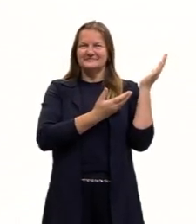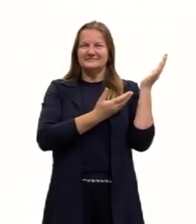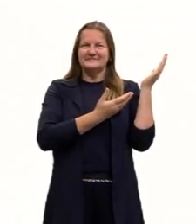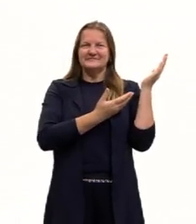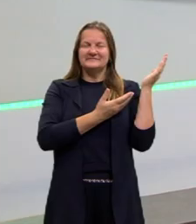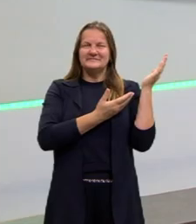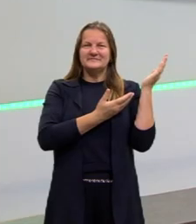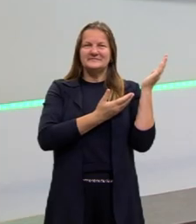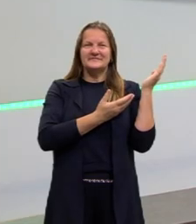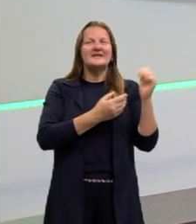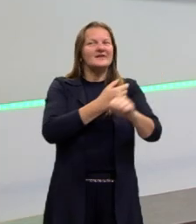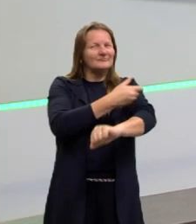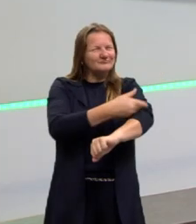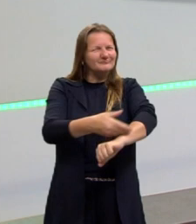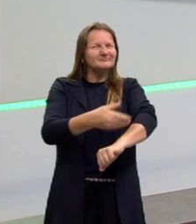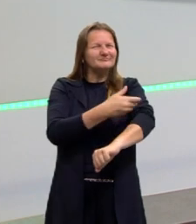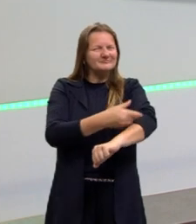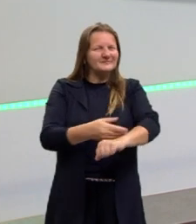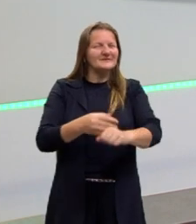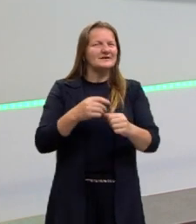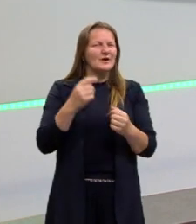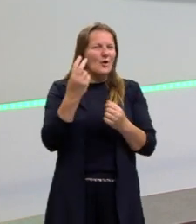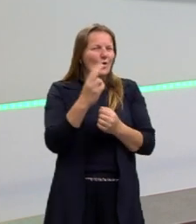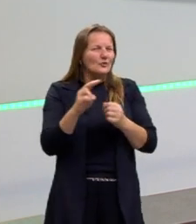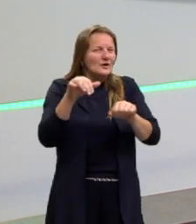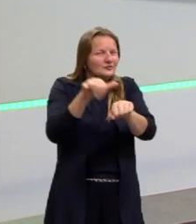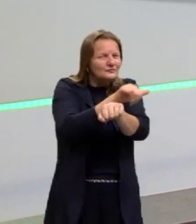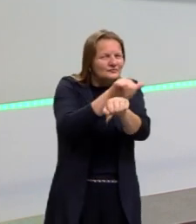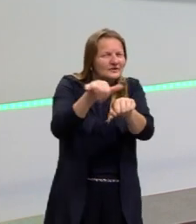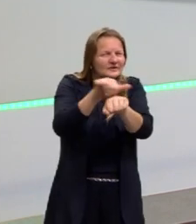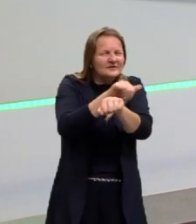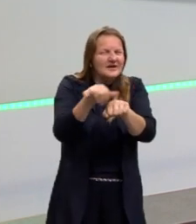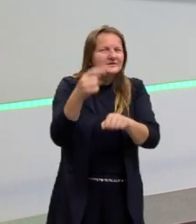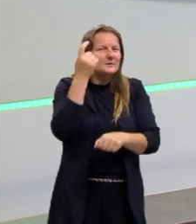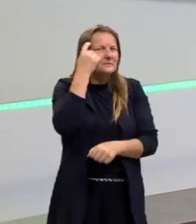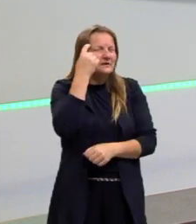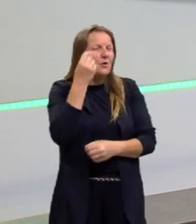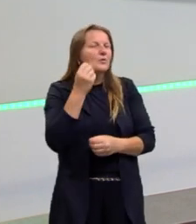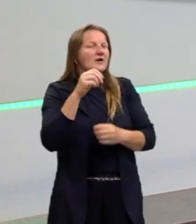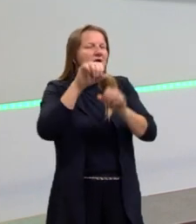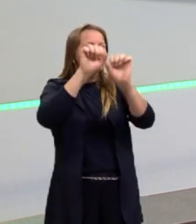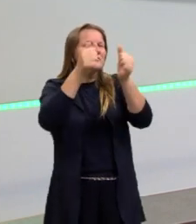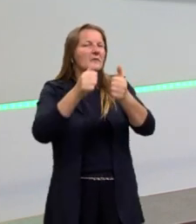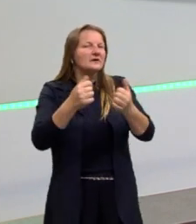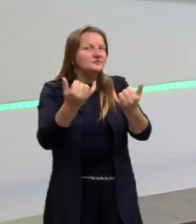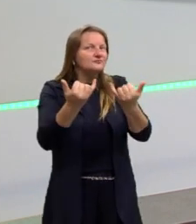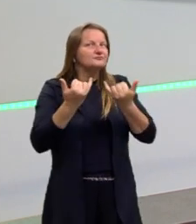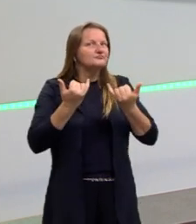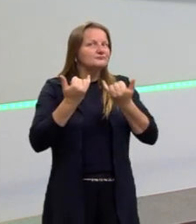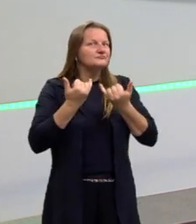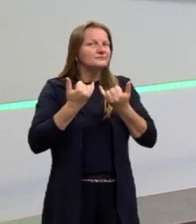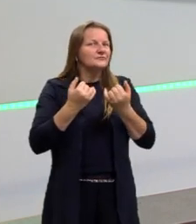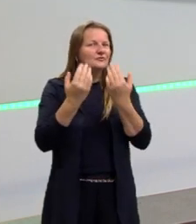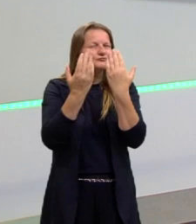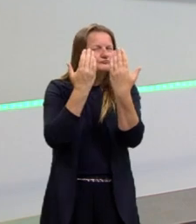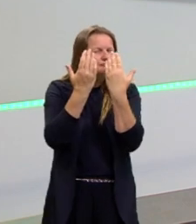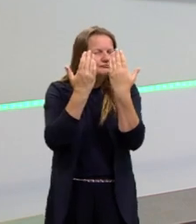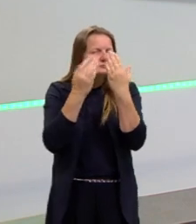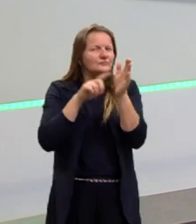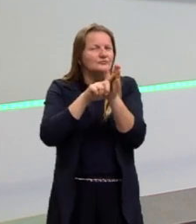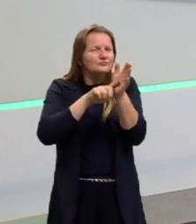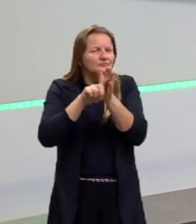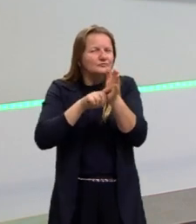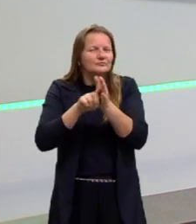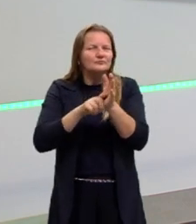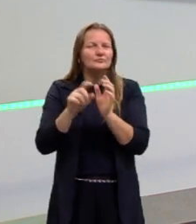Que são de costume, para que a gente consiga interpretar também através delas e fazer essas analogias necessárias para não